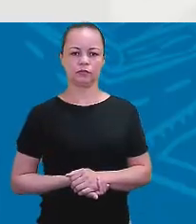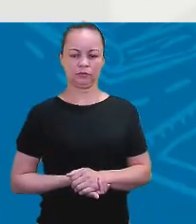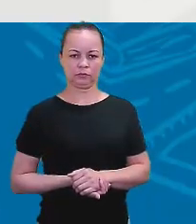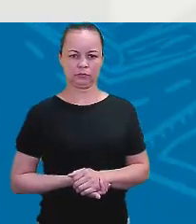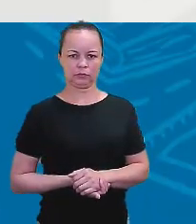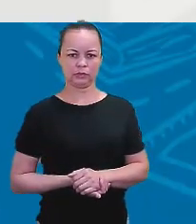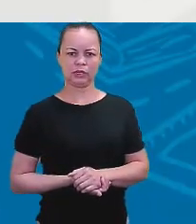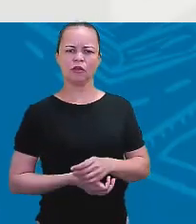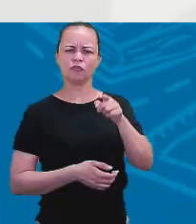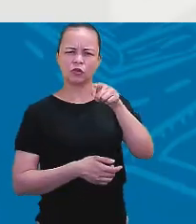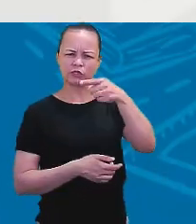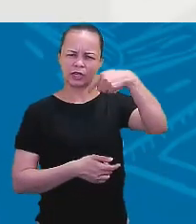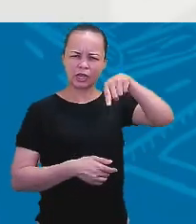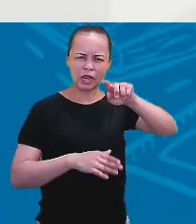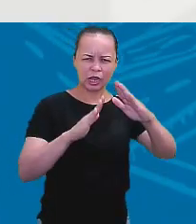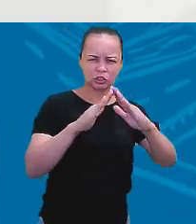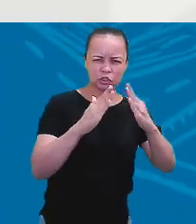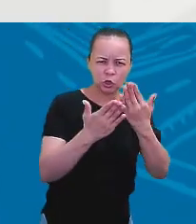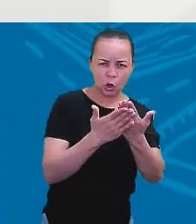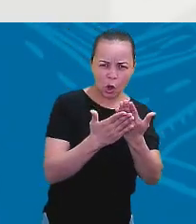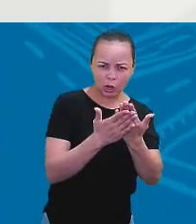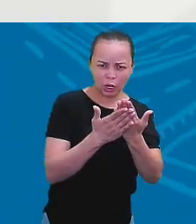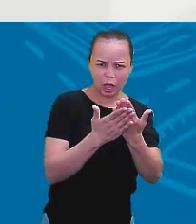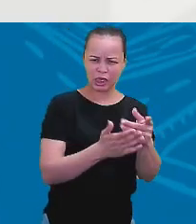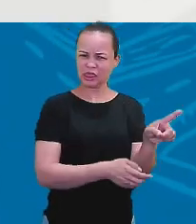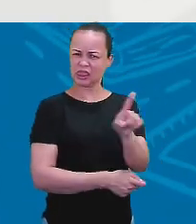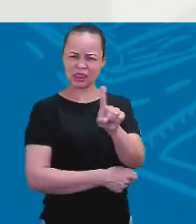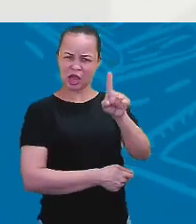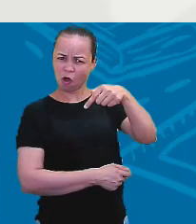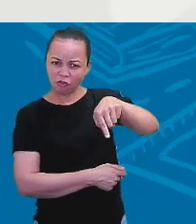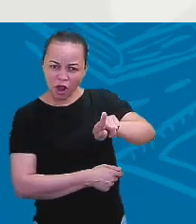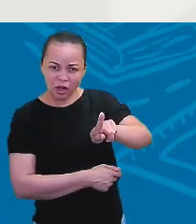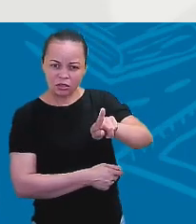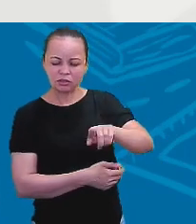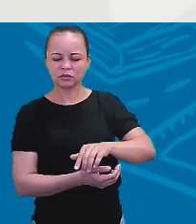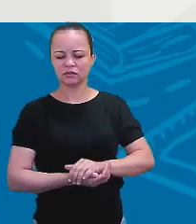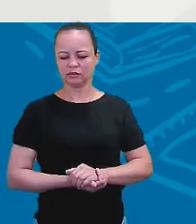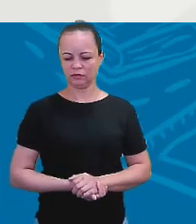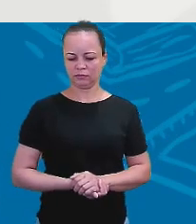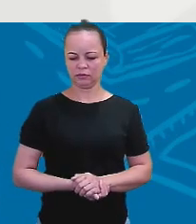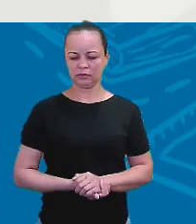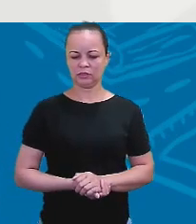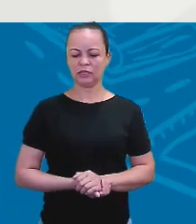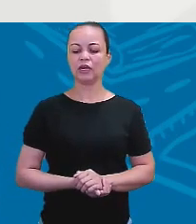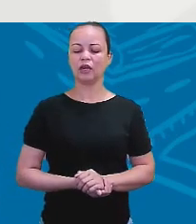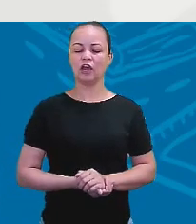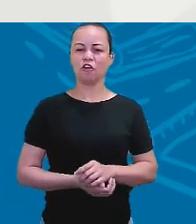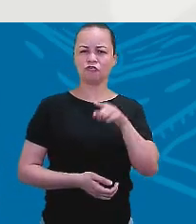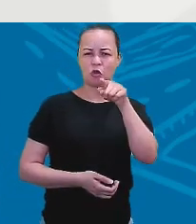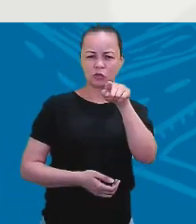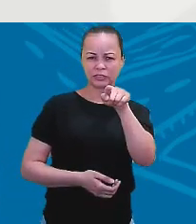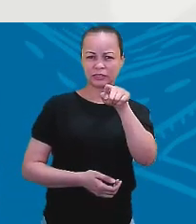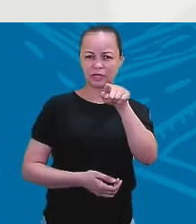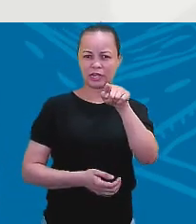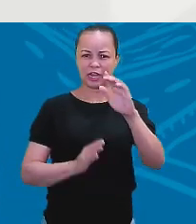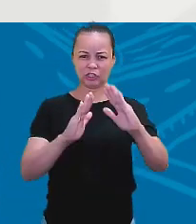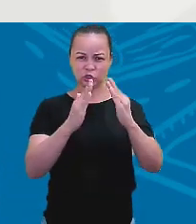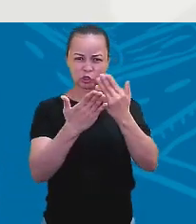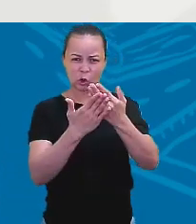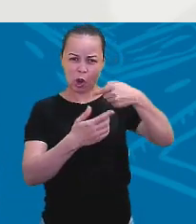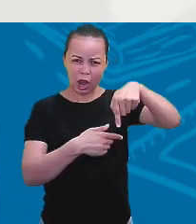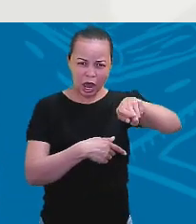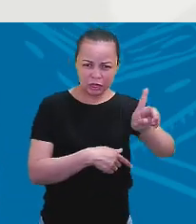Não vai. Você não vai à escola? Vai. O que é que você percebe aí?